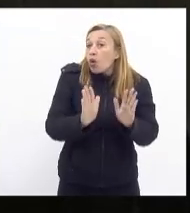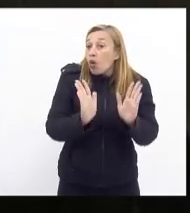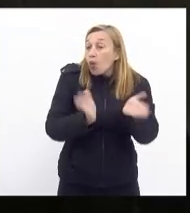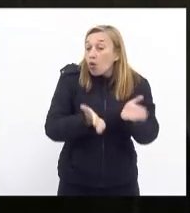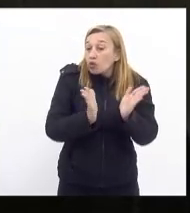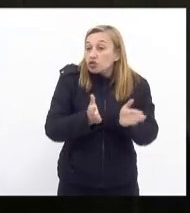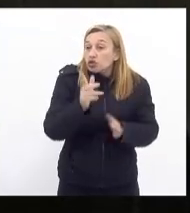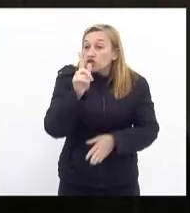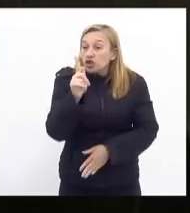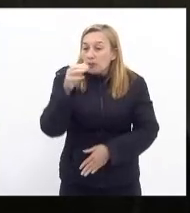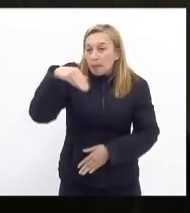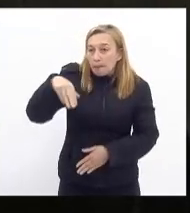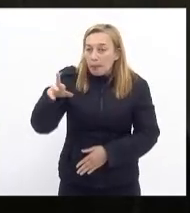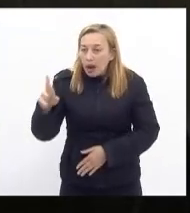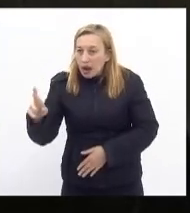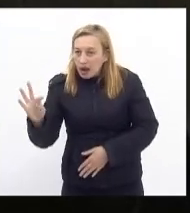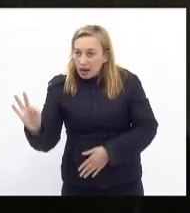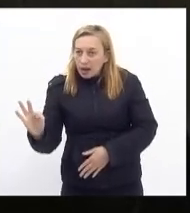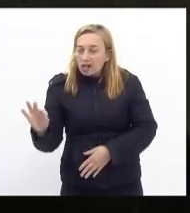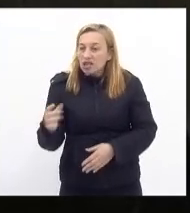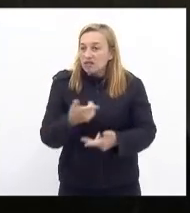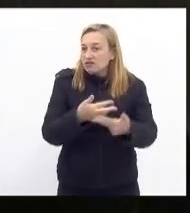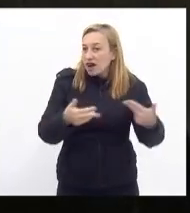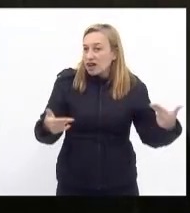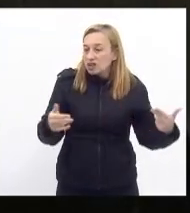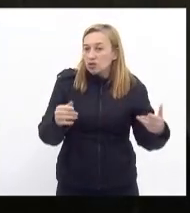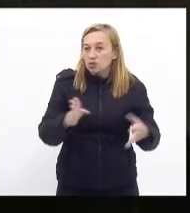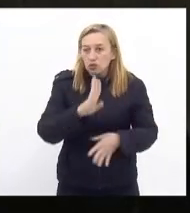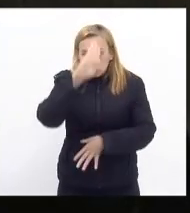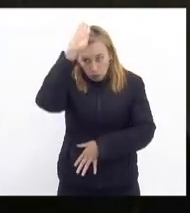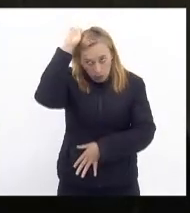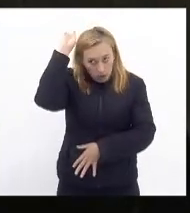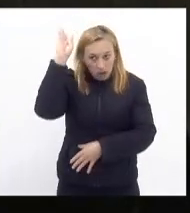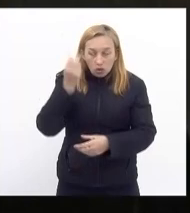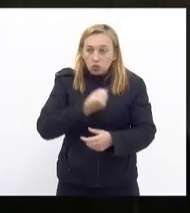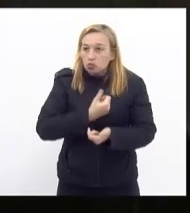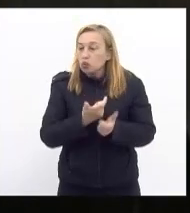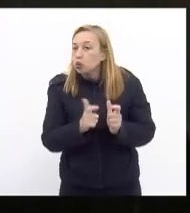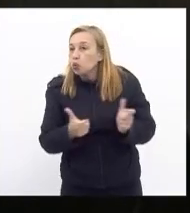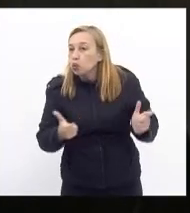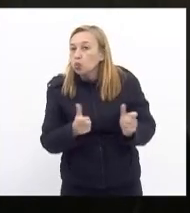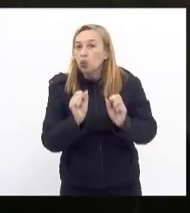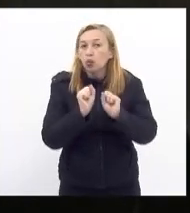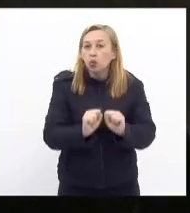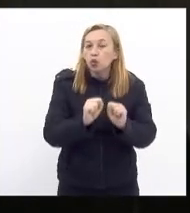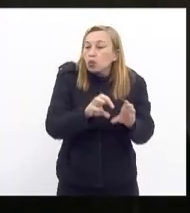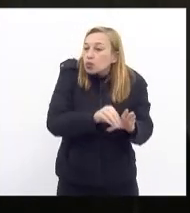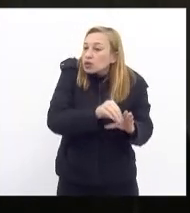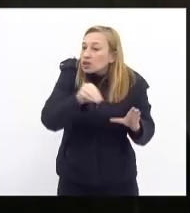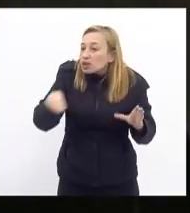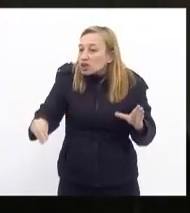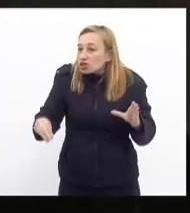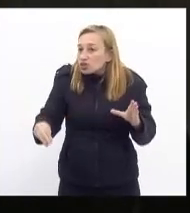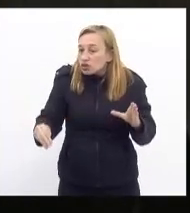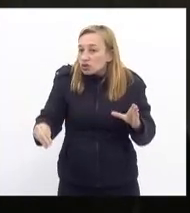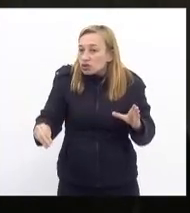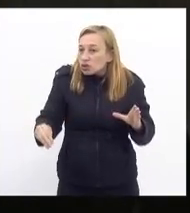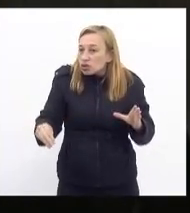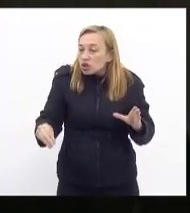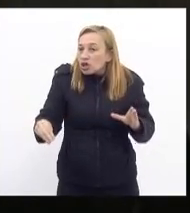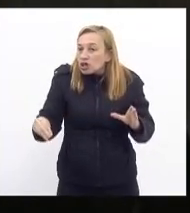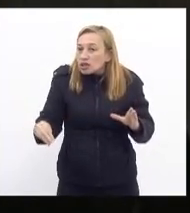GEMAR tivesse vários bombeiros o efetivo fosse grande para poder transferir esses